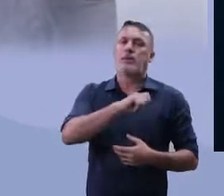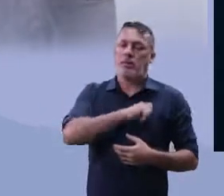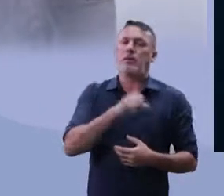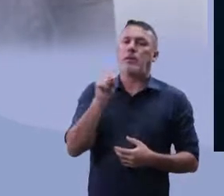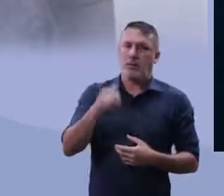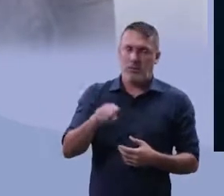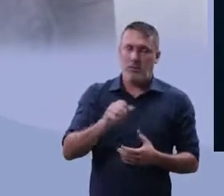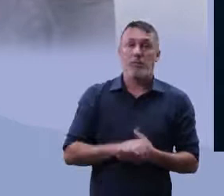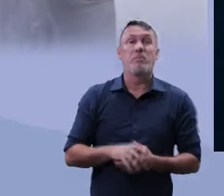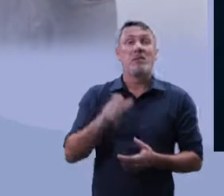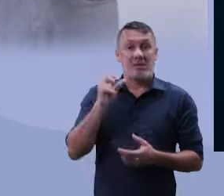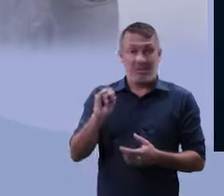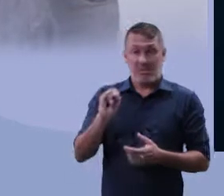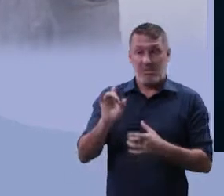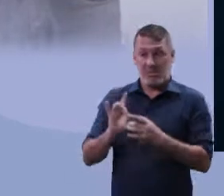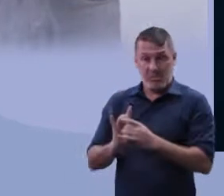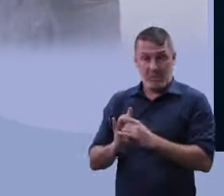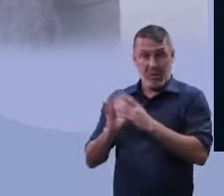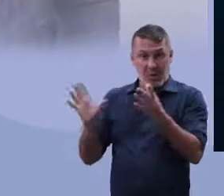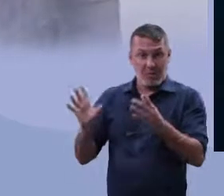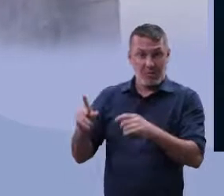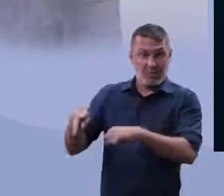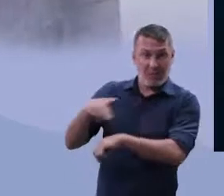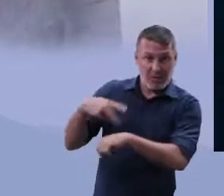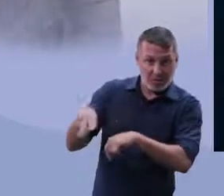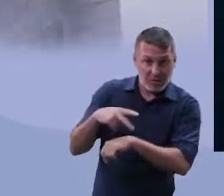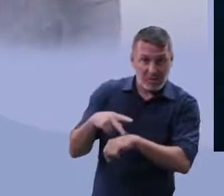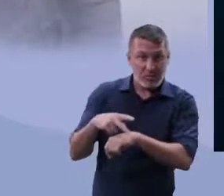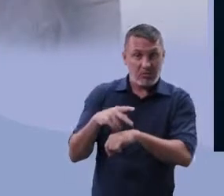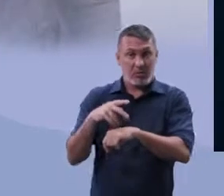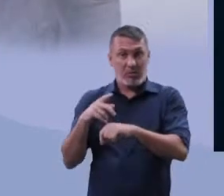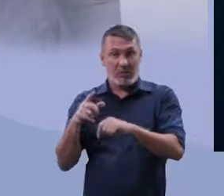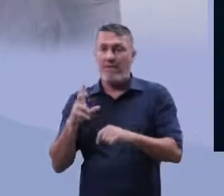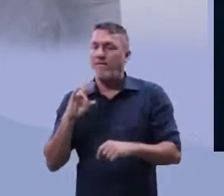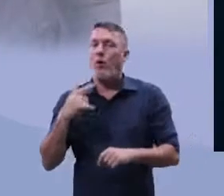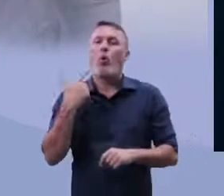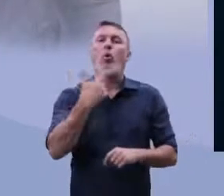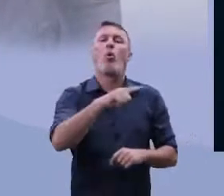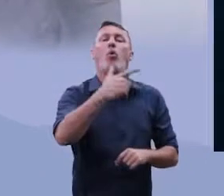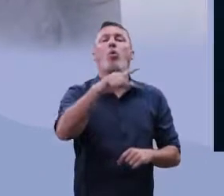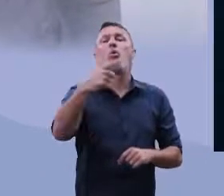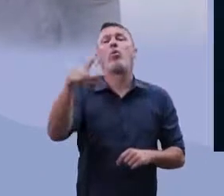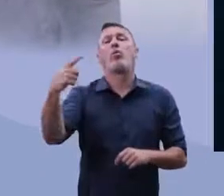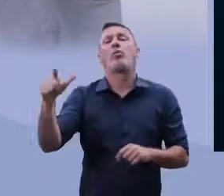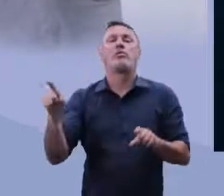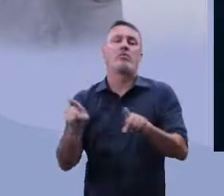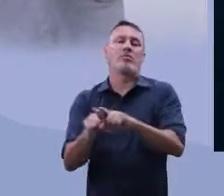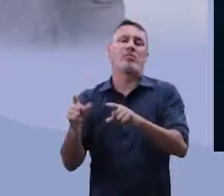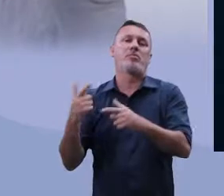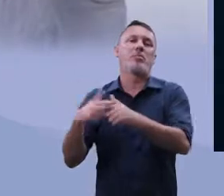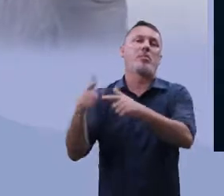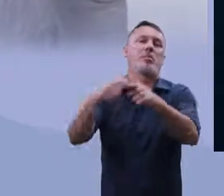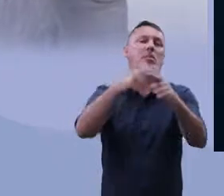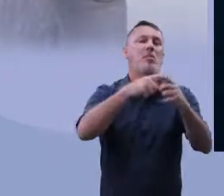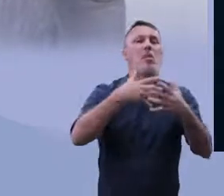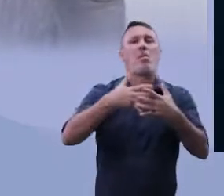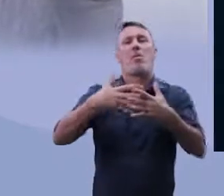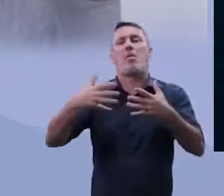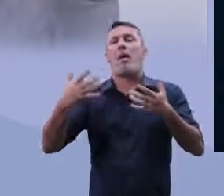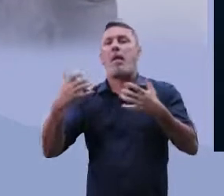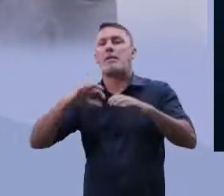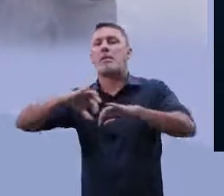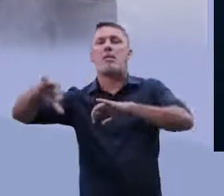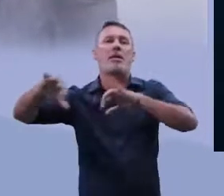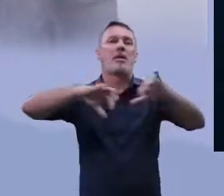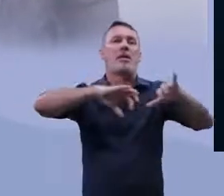argumentavam o seguinte, se eles abrissem esse precedente, poderiam, digamos assim, abrir também precedente para a questão, no